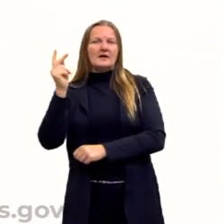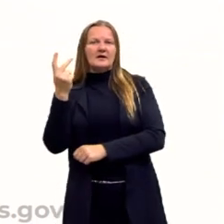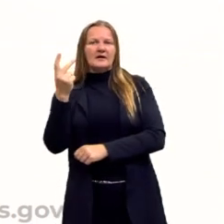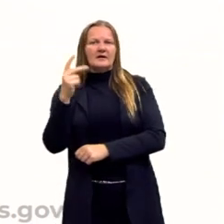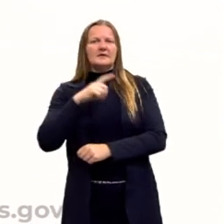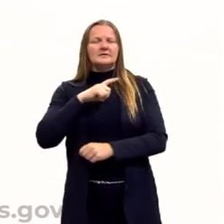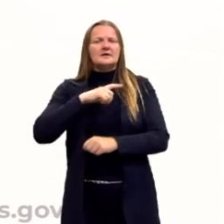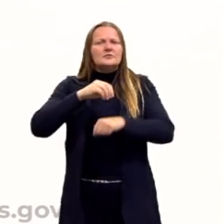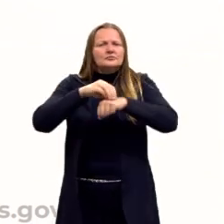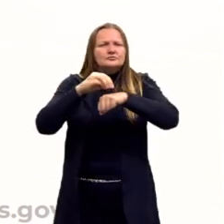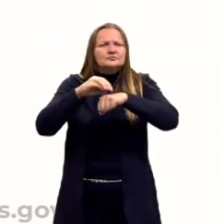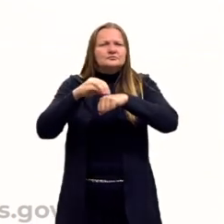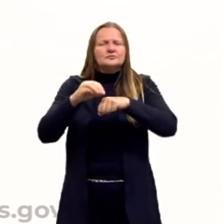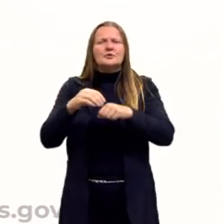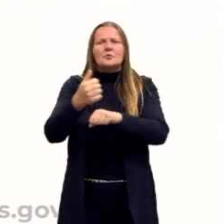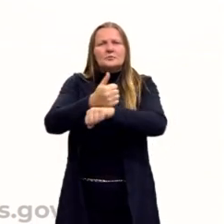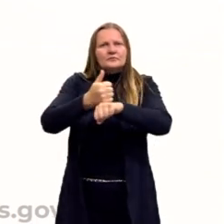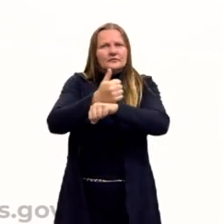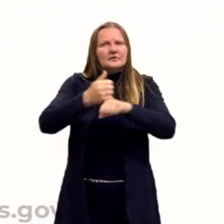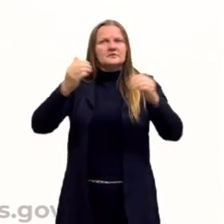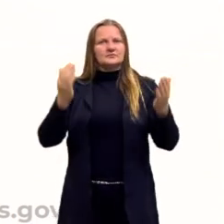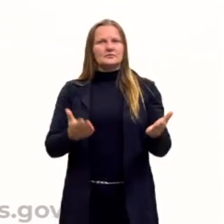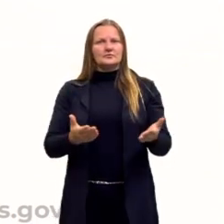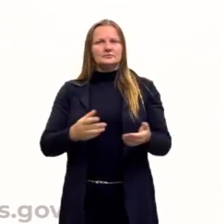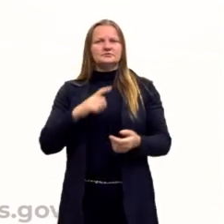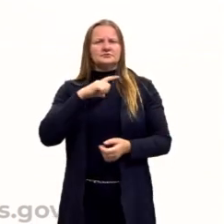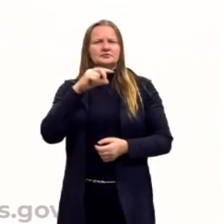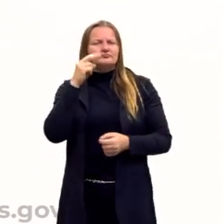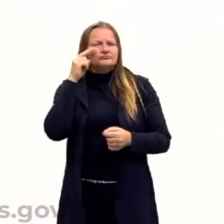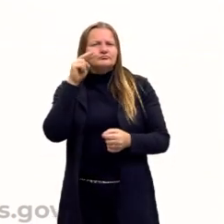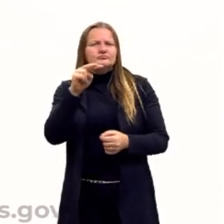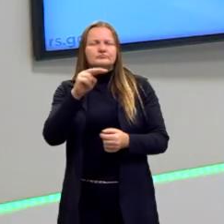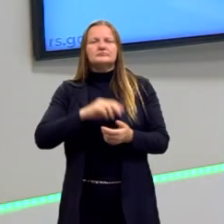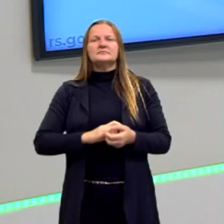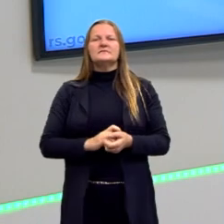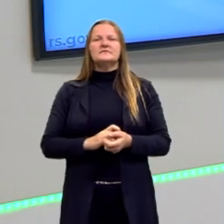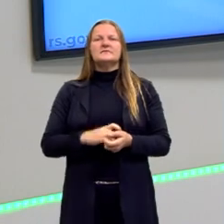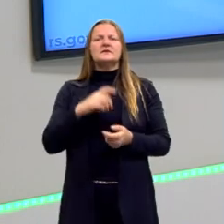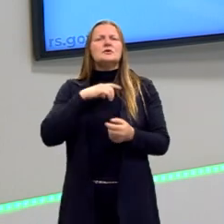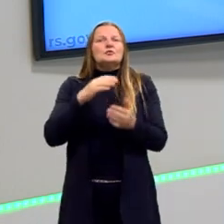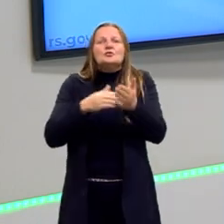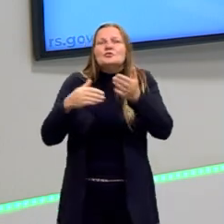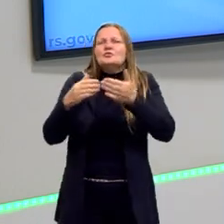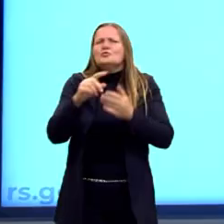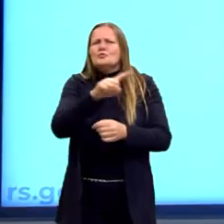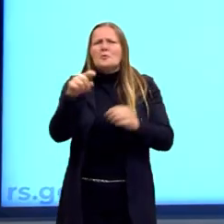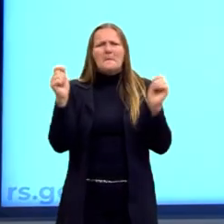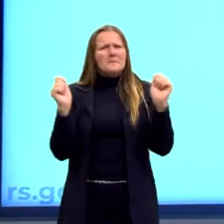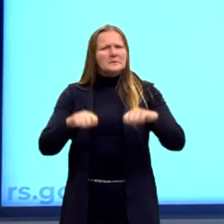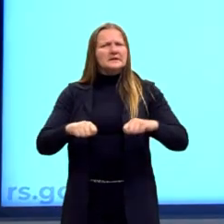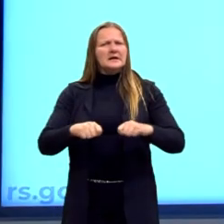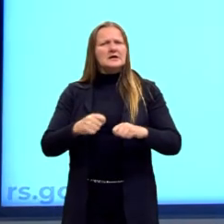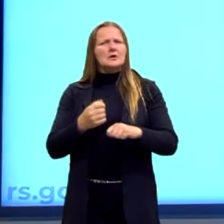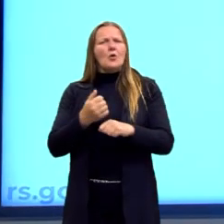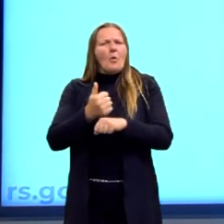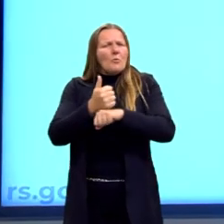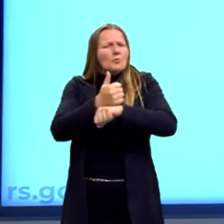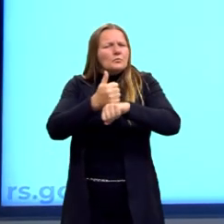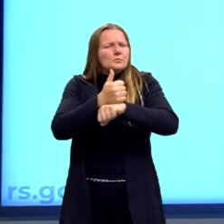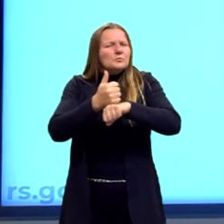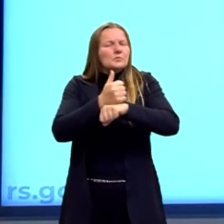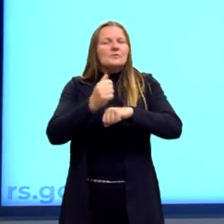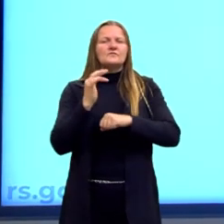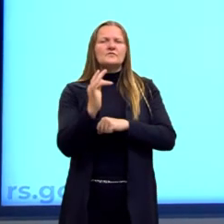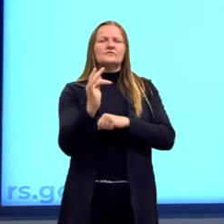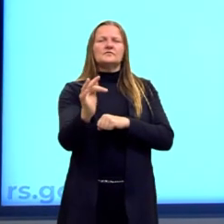recomenda para os profissionais nos dias de hoje. Veja só, invista tudo o que puder em sua carreira para garantir